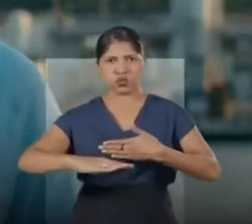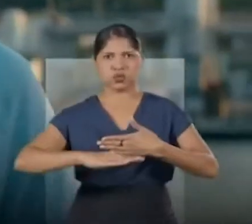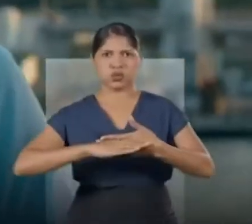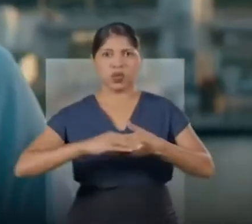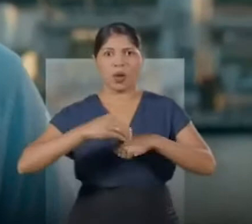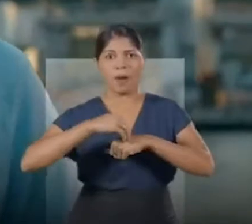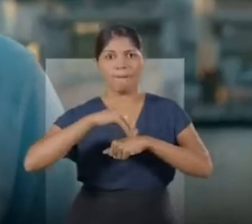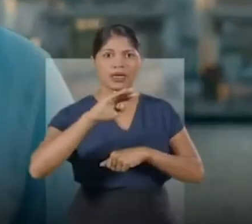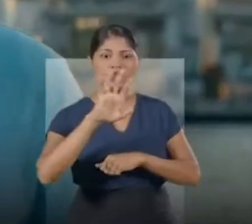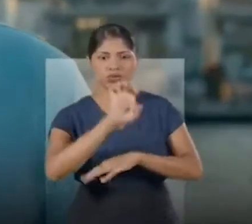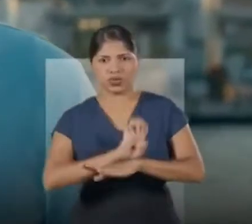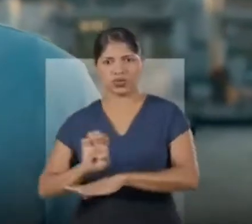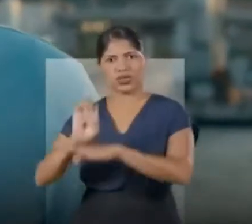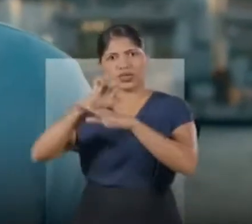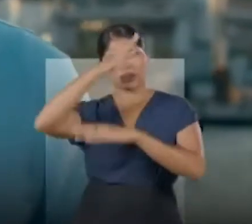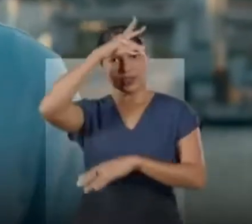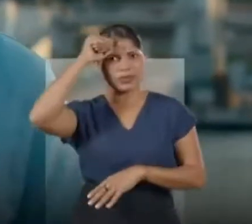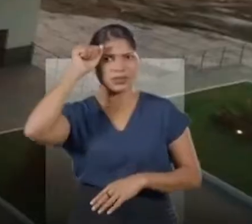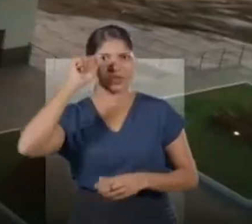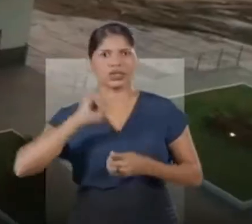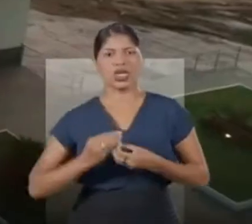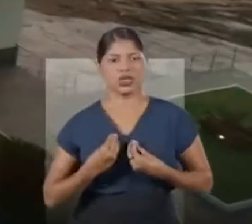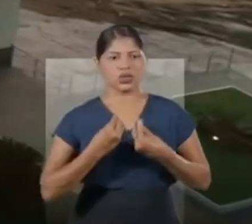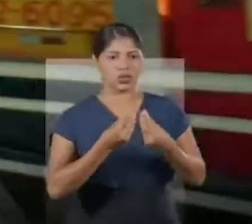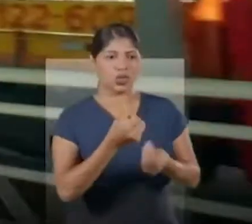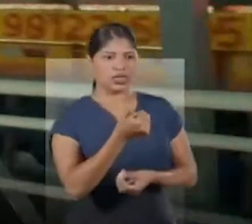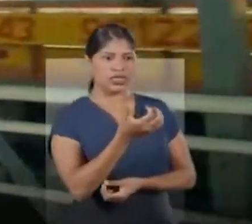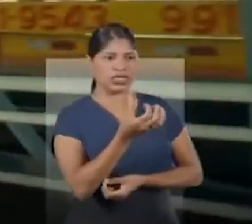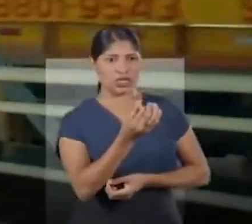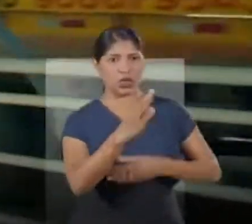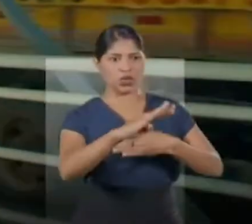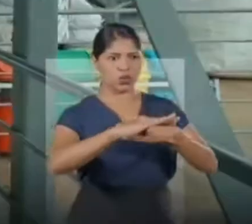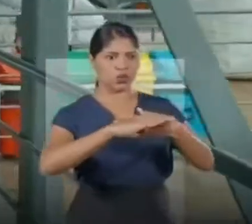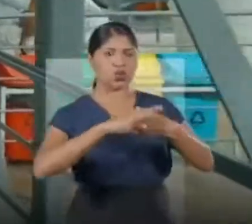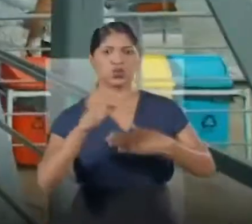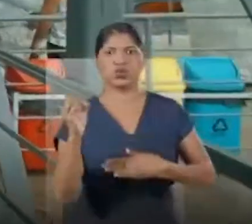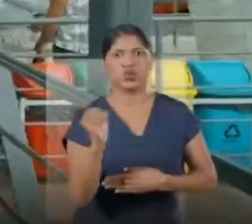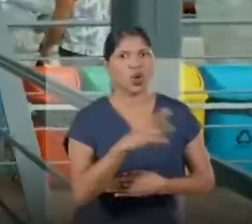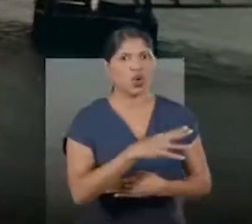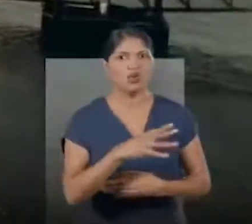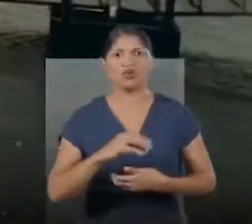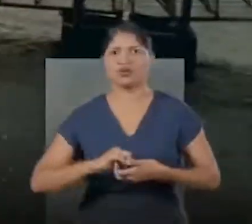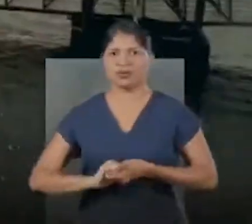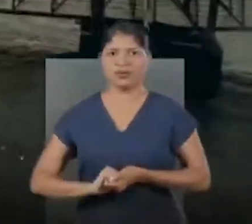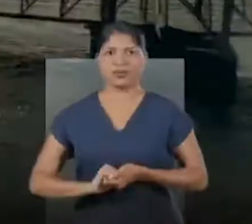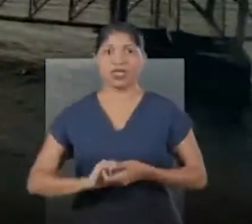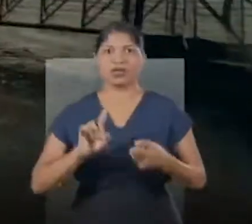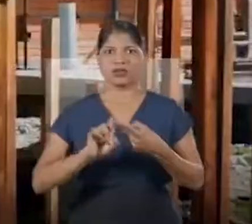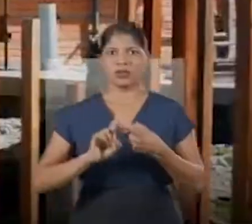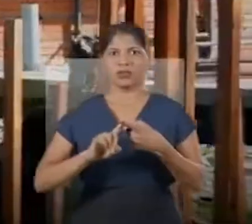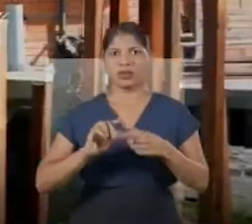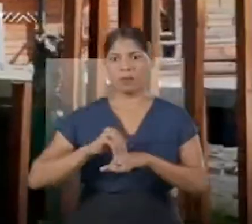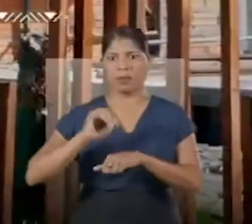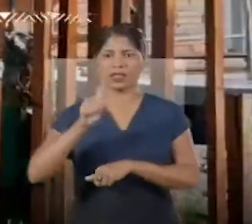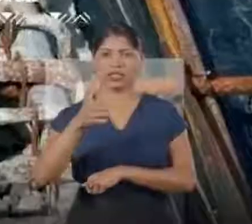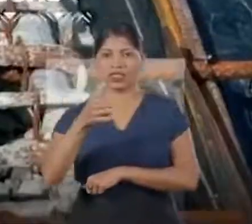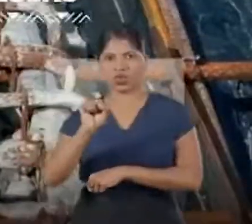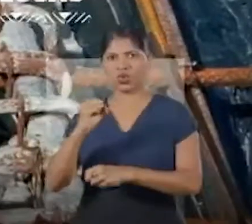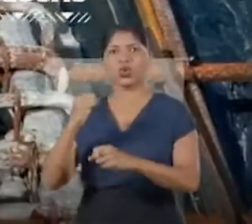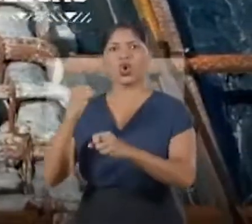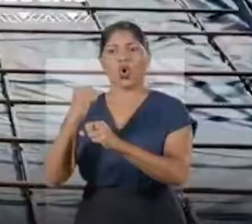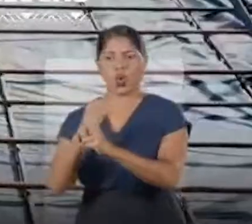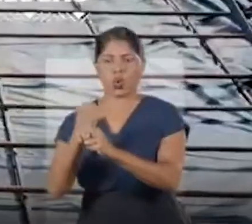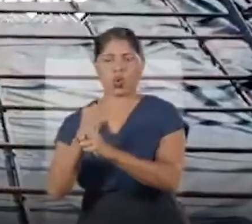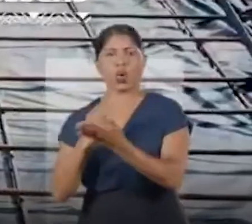hidroviário, mais do que todos os estados da Amazônia. Entregamos 16 novos terminais hidroviários e mais 18